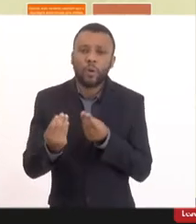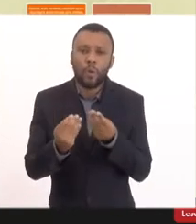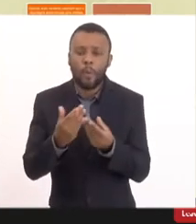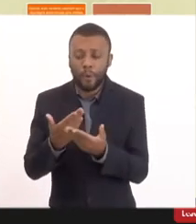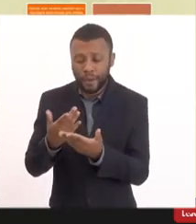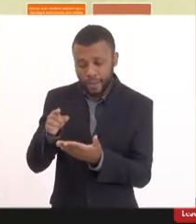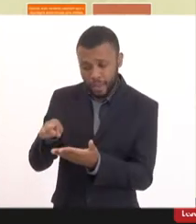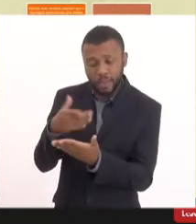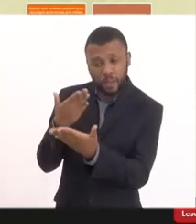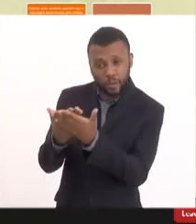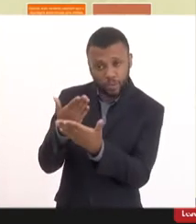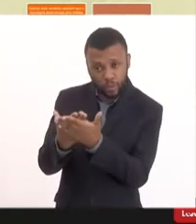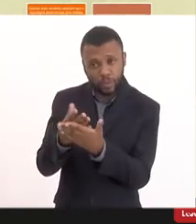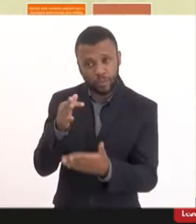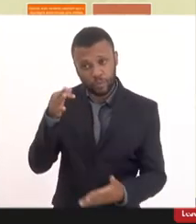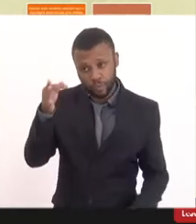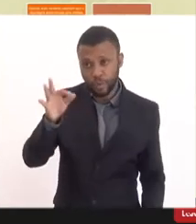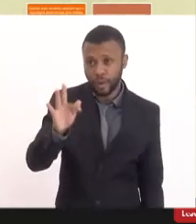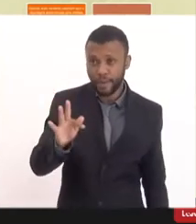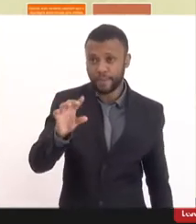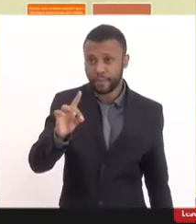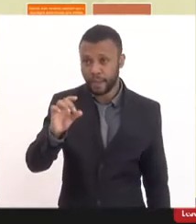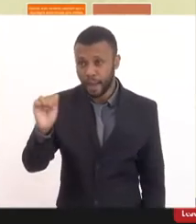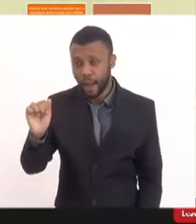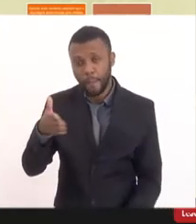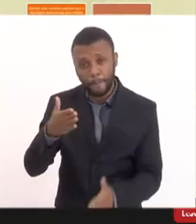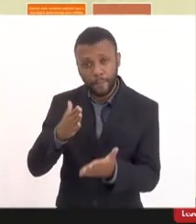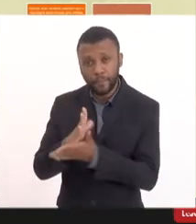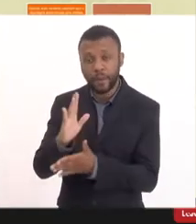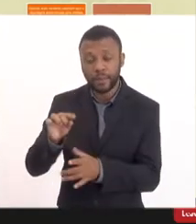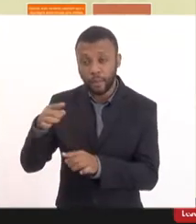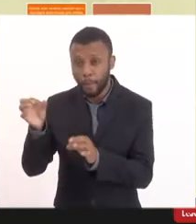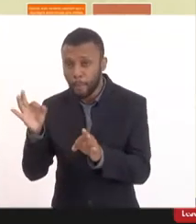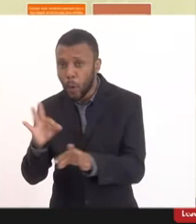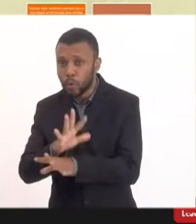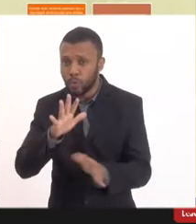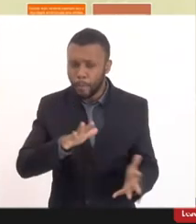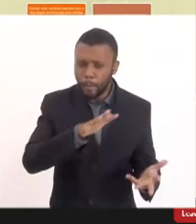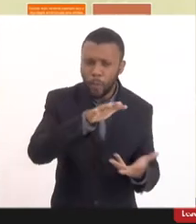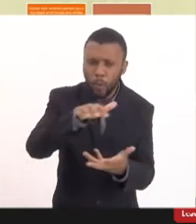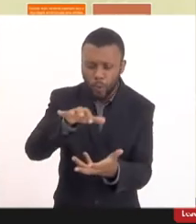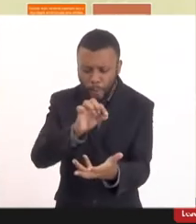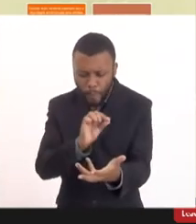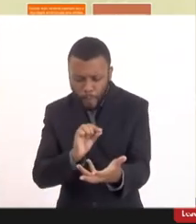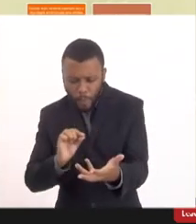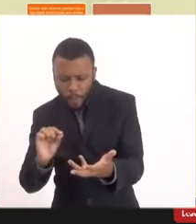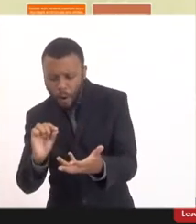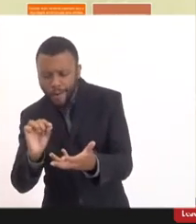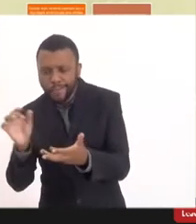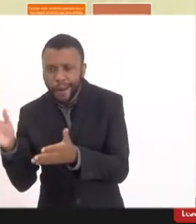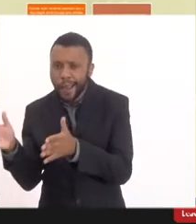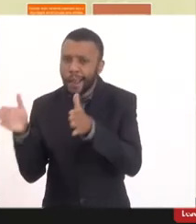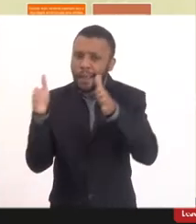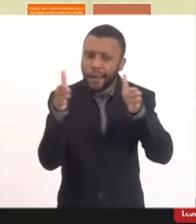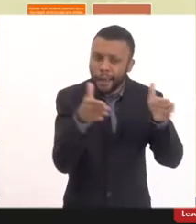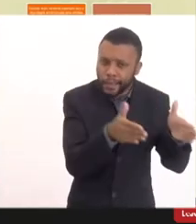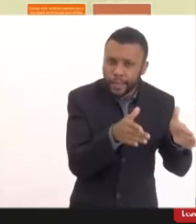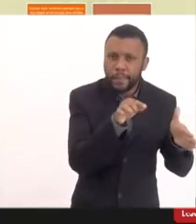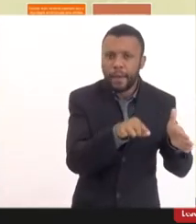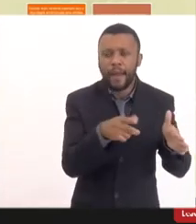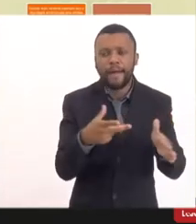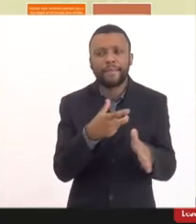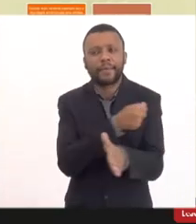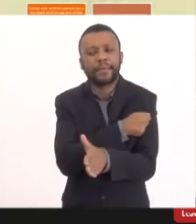levar o FDA a uma aprovação e depois o mundo inteiro vai receber aquela vacina ele vem fraudado a gente só pode esperar